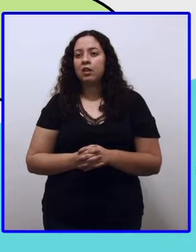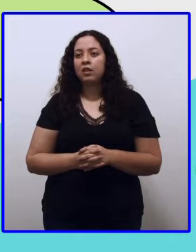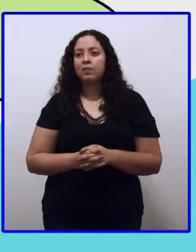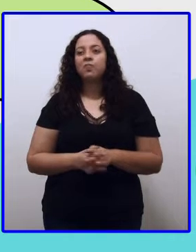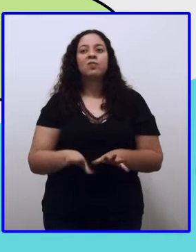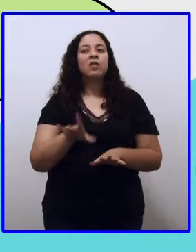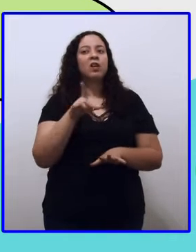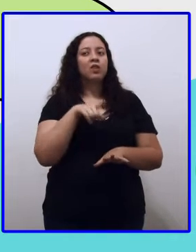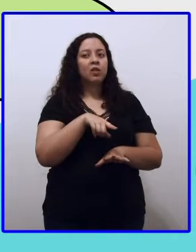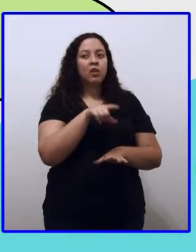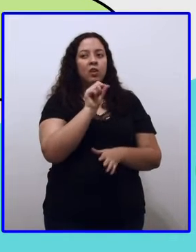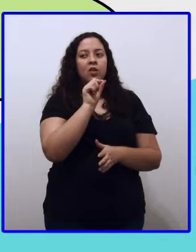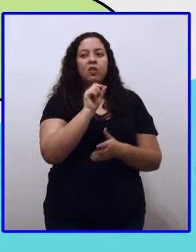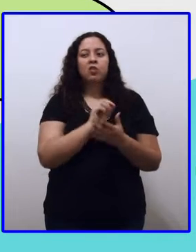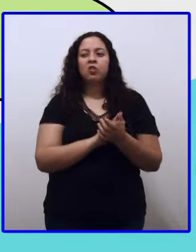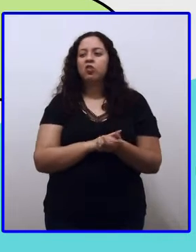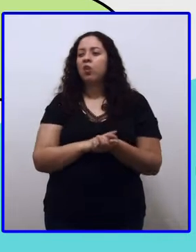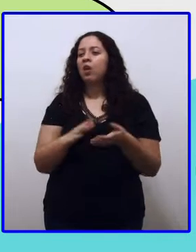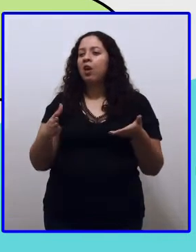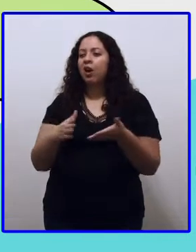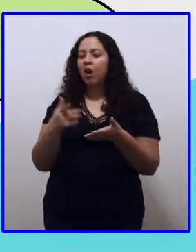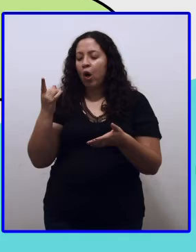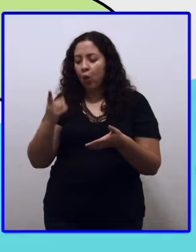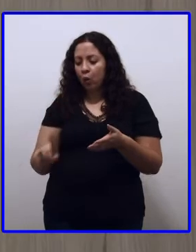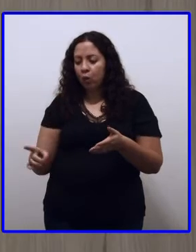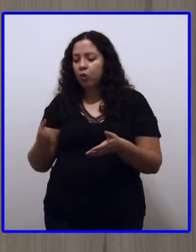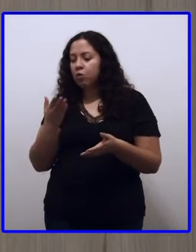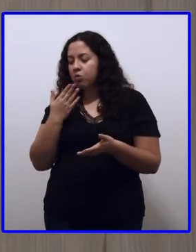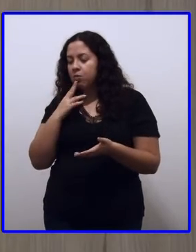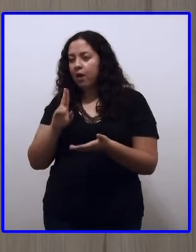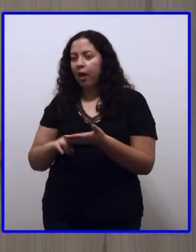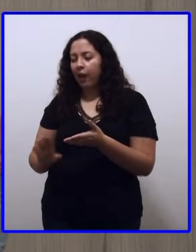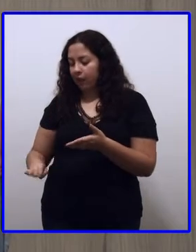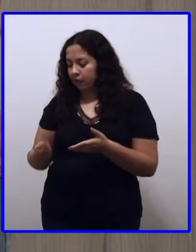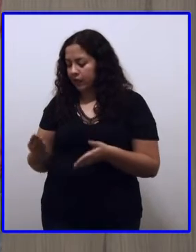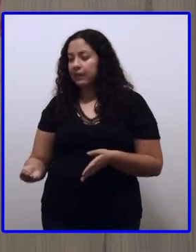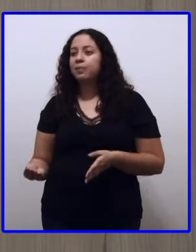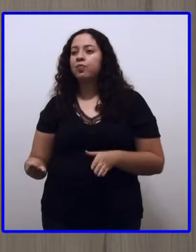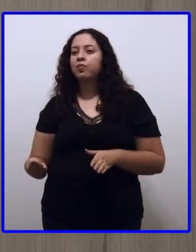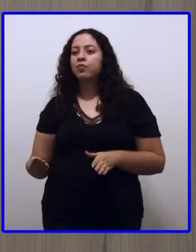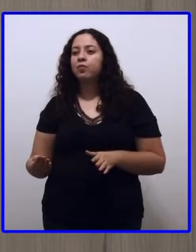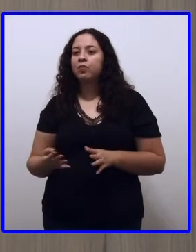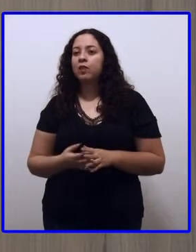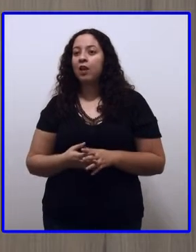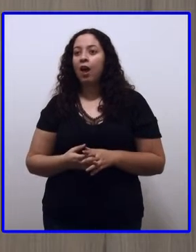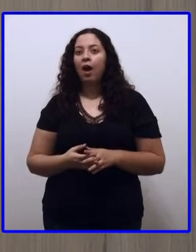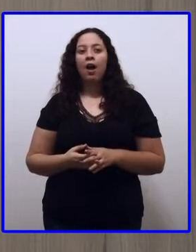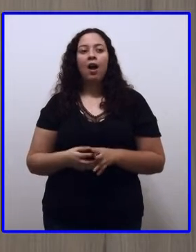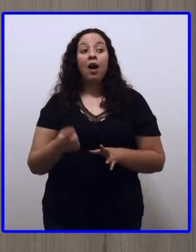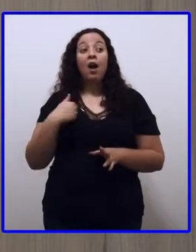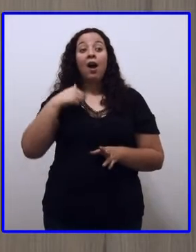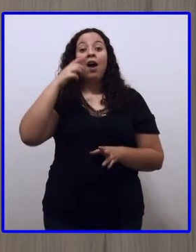E eu vou escolher a última cartinha. Dessa coluna. quer? primeira coluna.